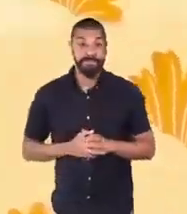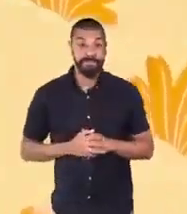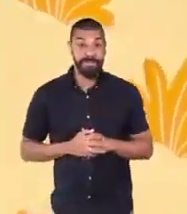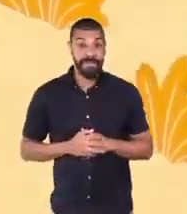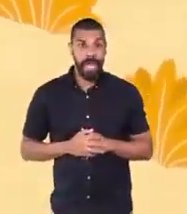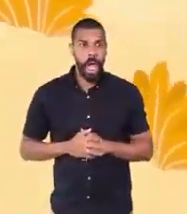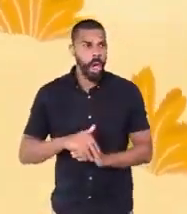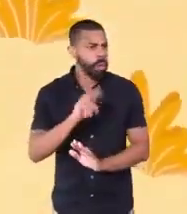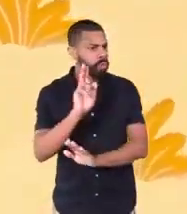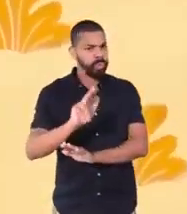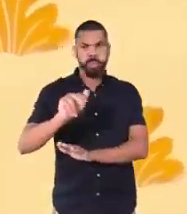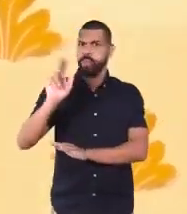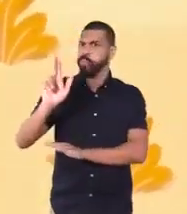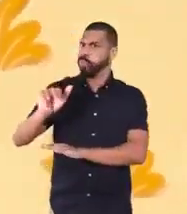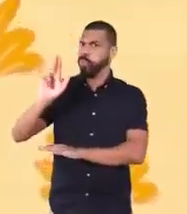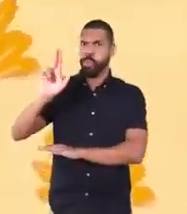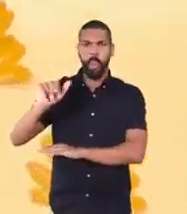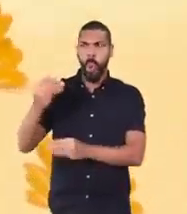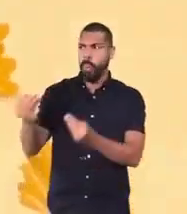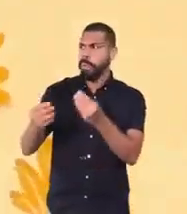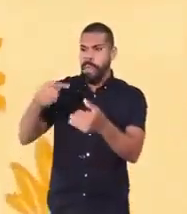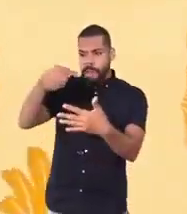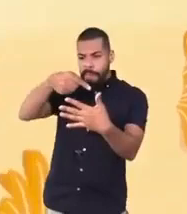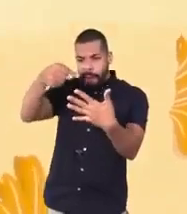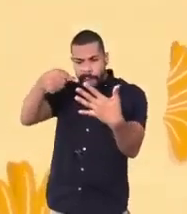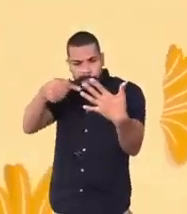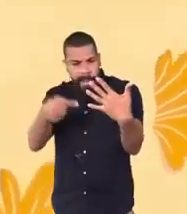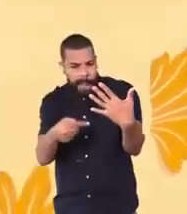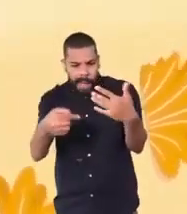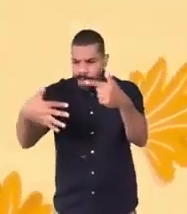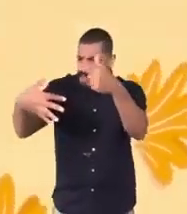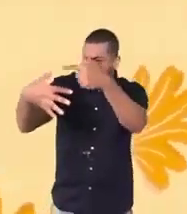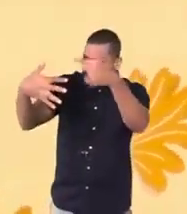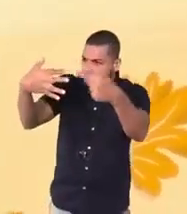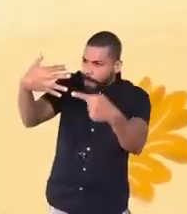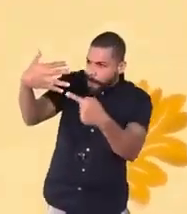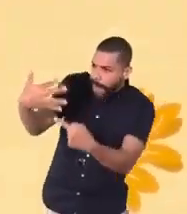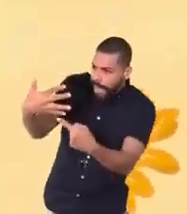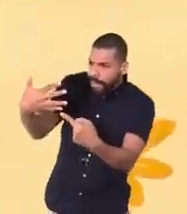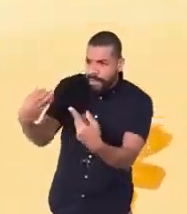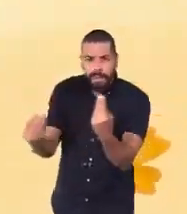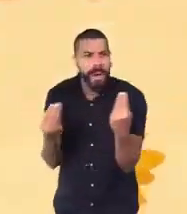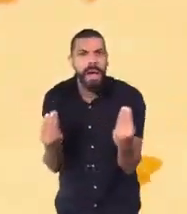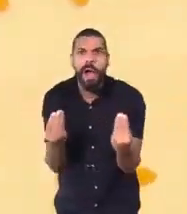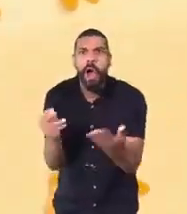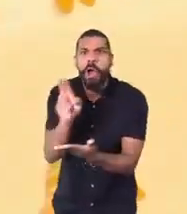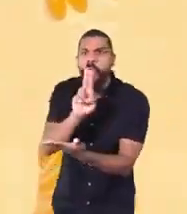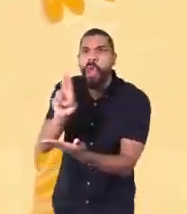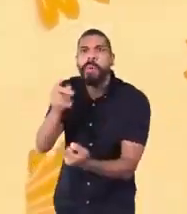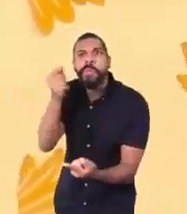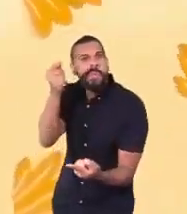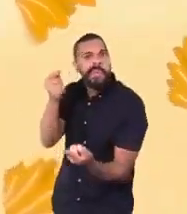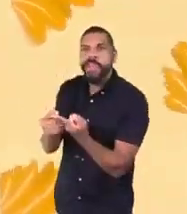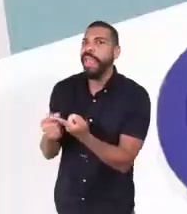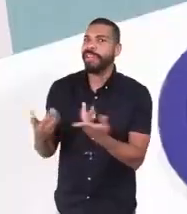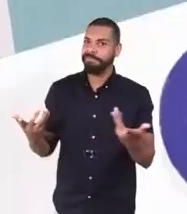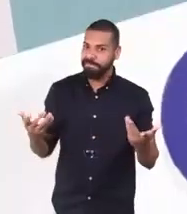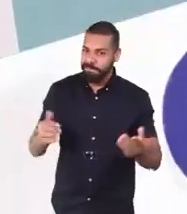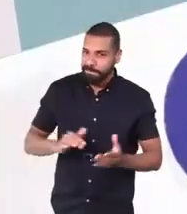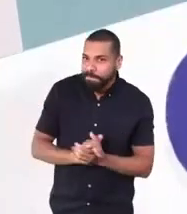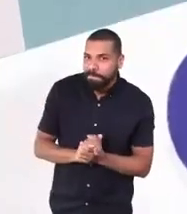Nunca foram levantadas tantas hipóteses sobre a origem do nome do distrito.